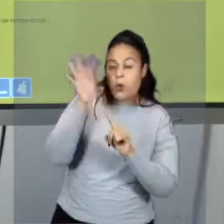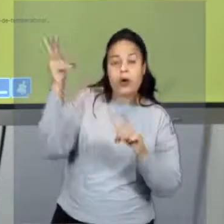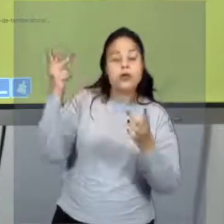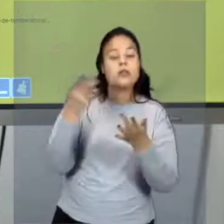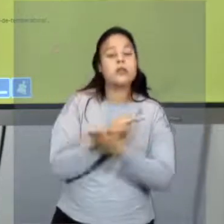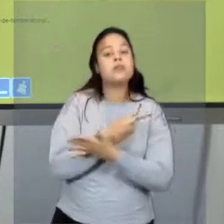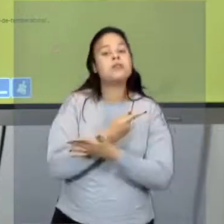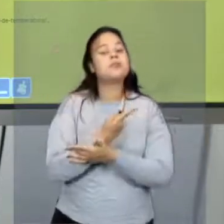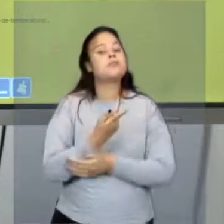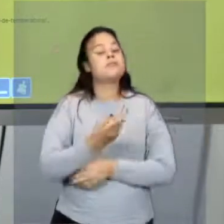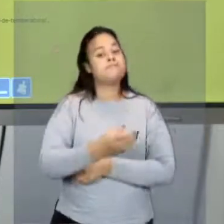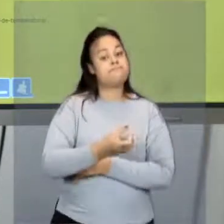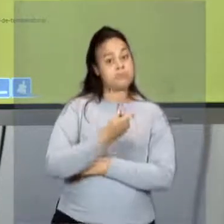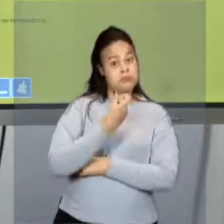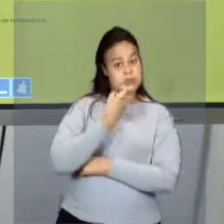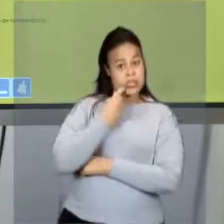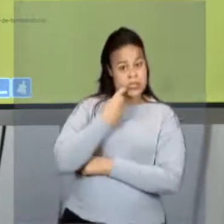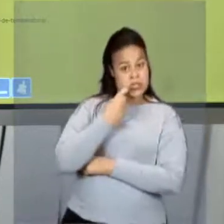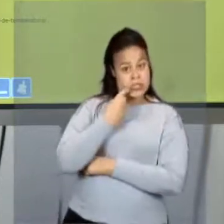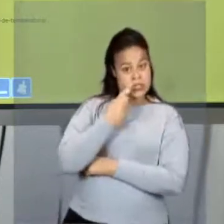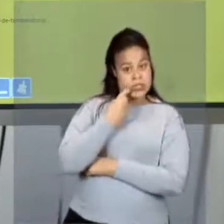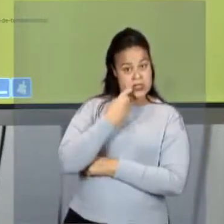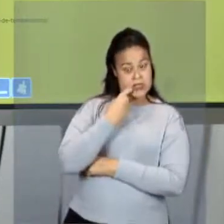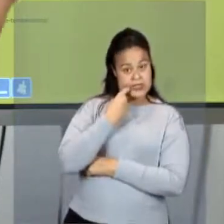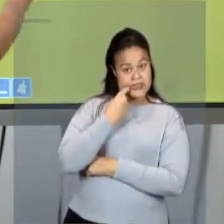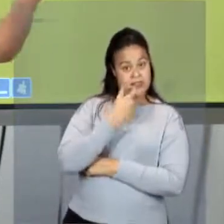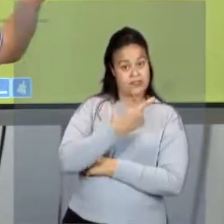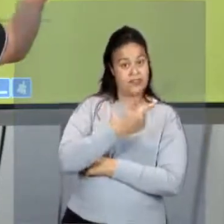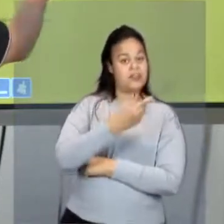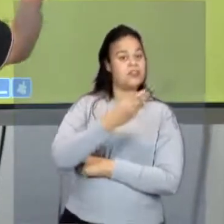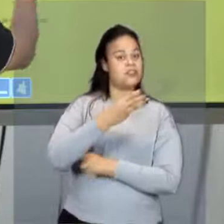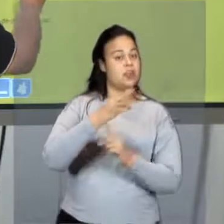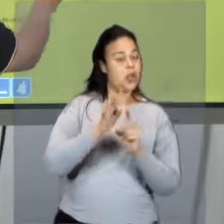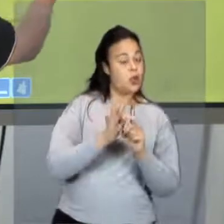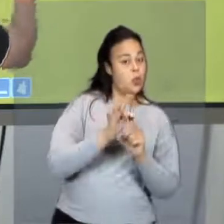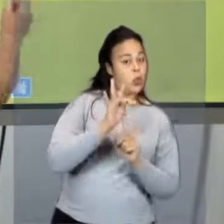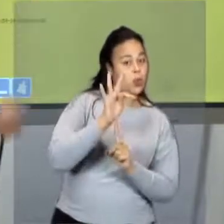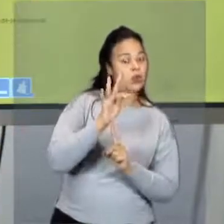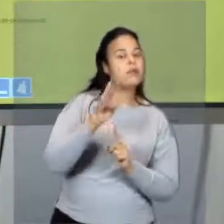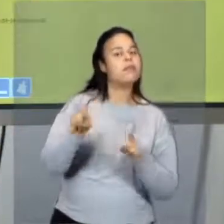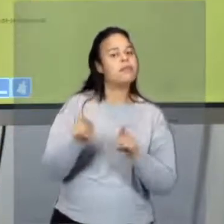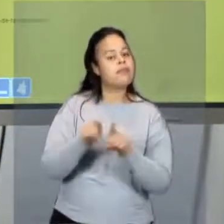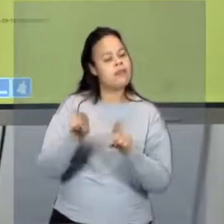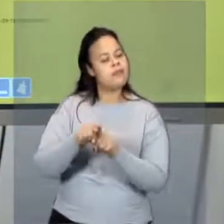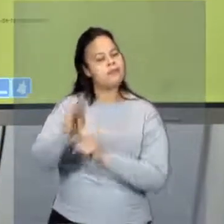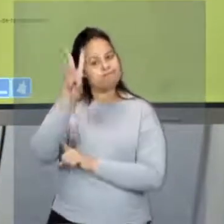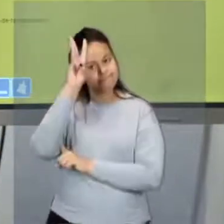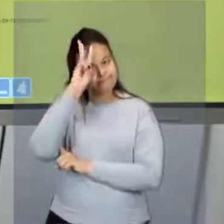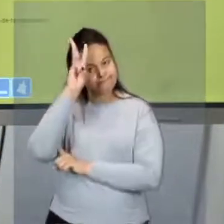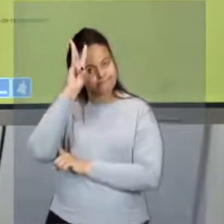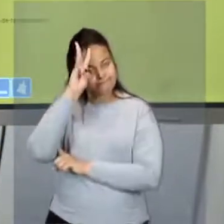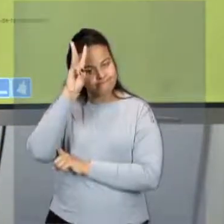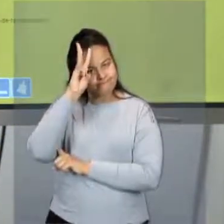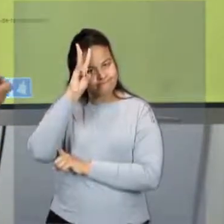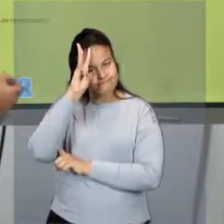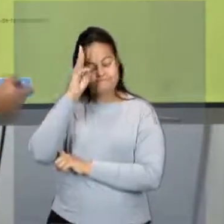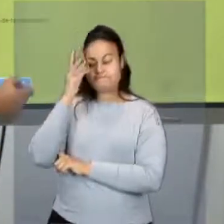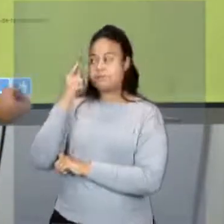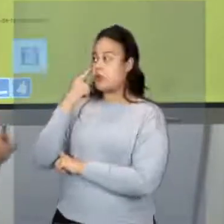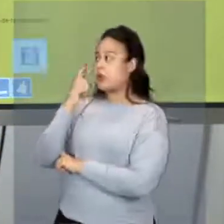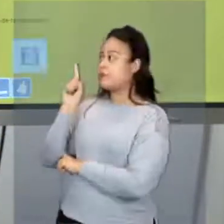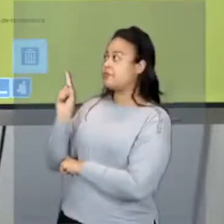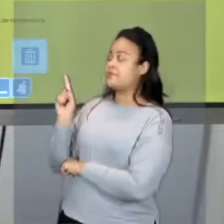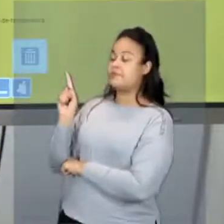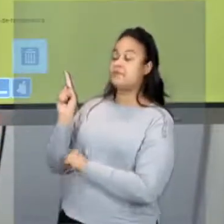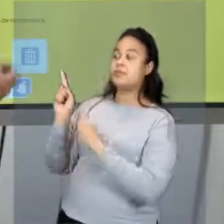tanto na sexta-feira, 23 graus, quanto na terça-feira. Ok? Então, vamos lá.